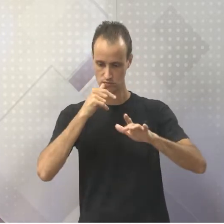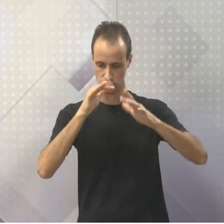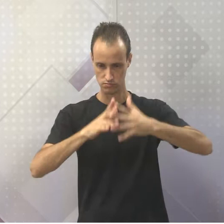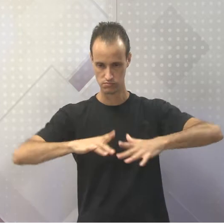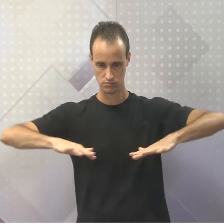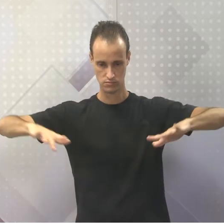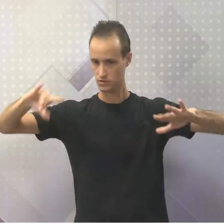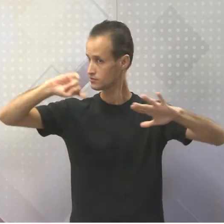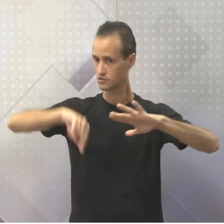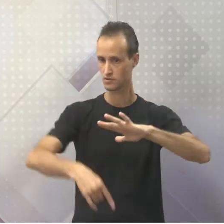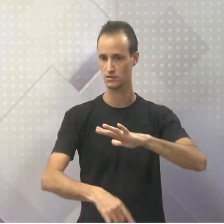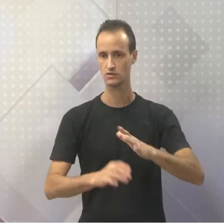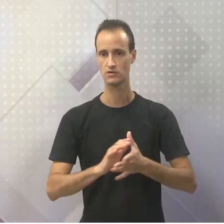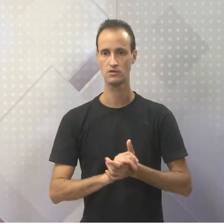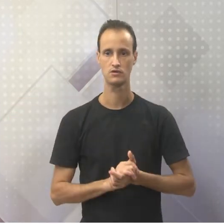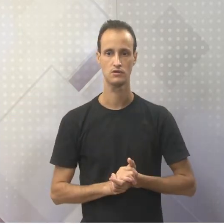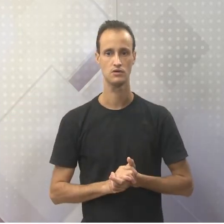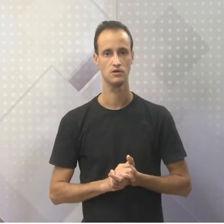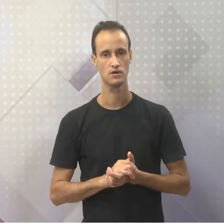Hephaestus.